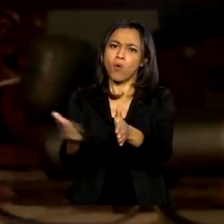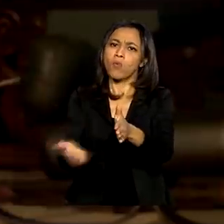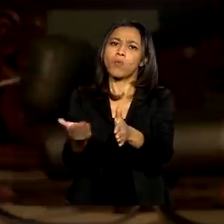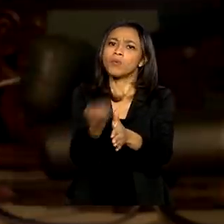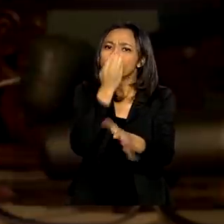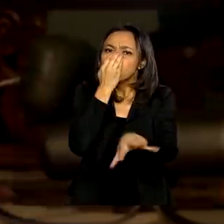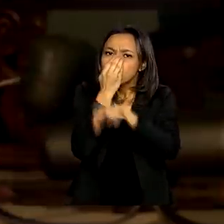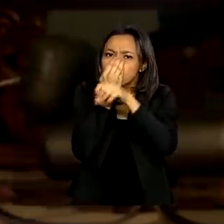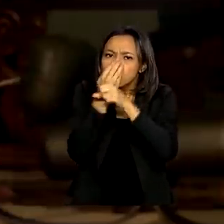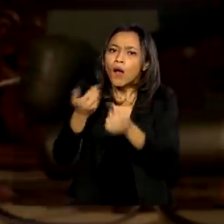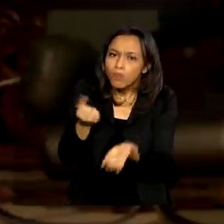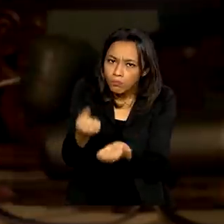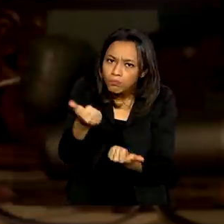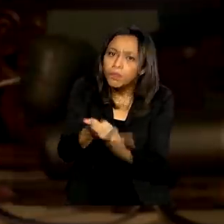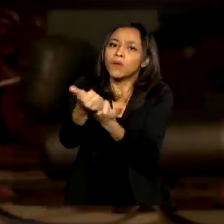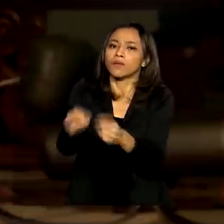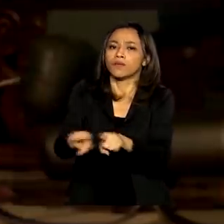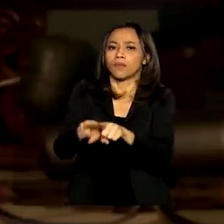e coletiva, etc.